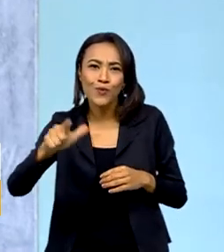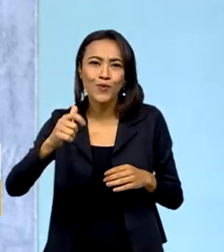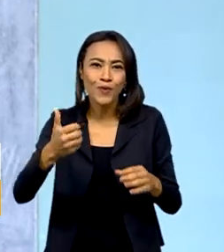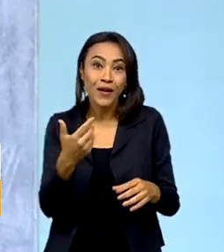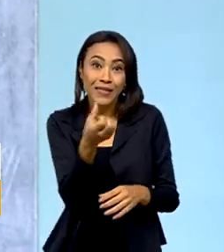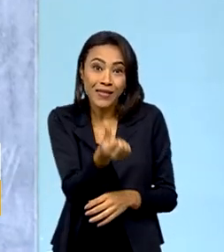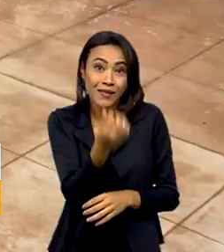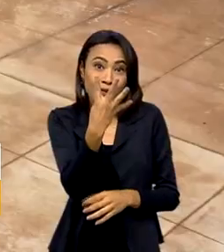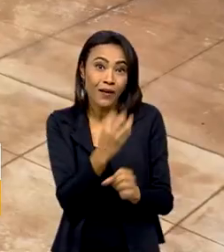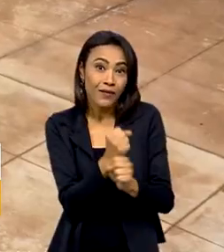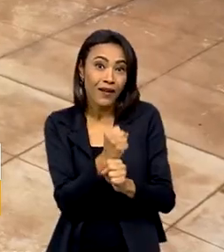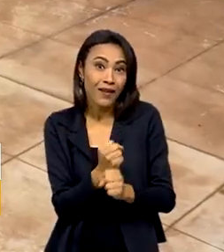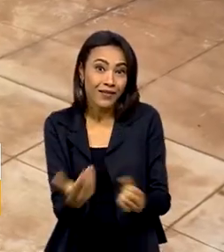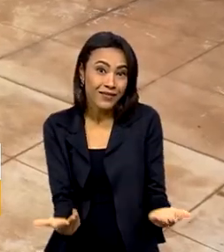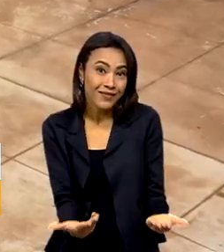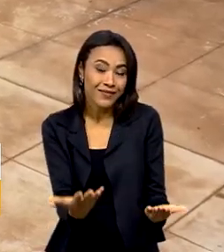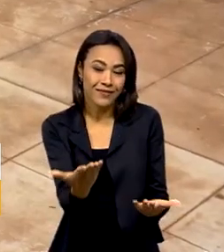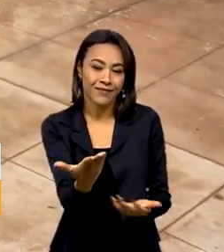anos.